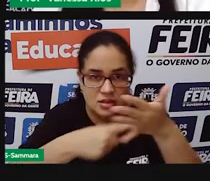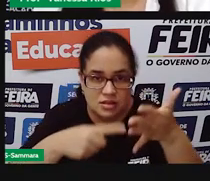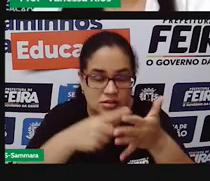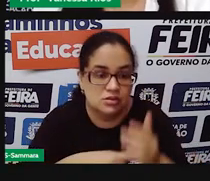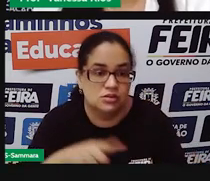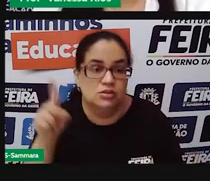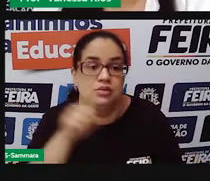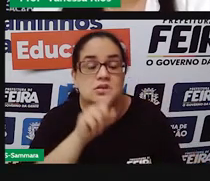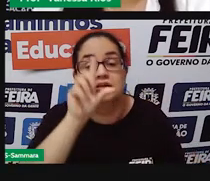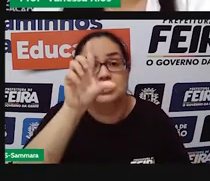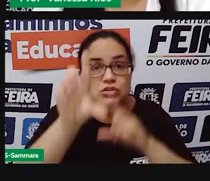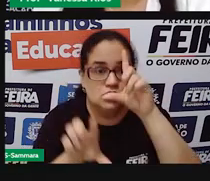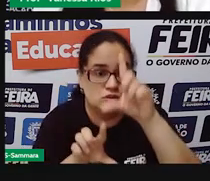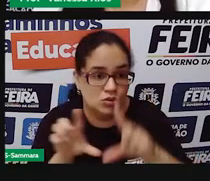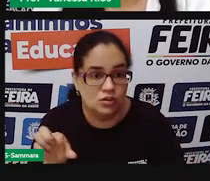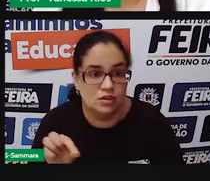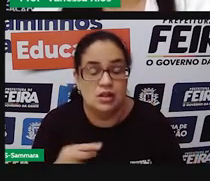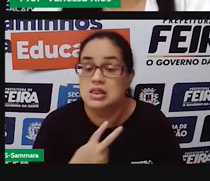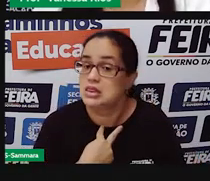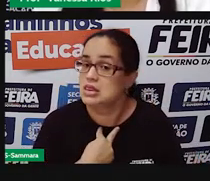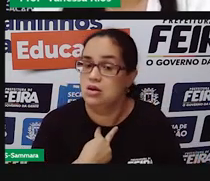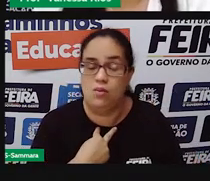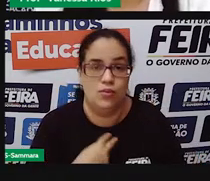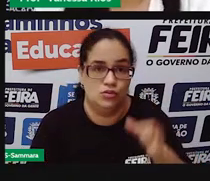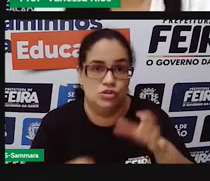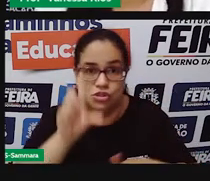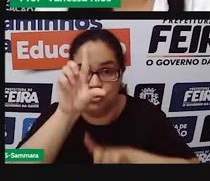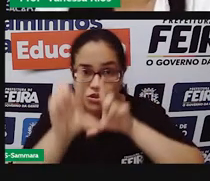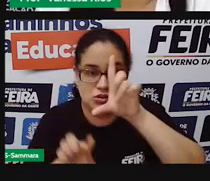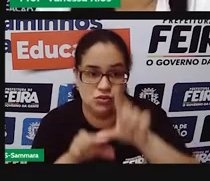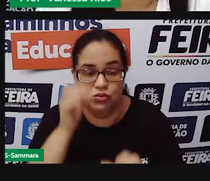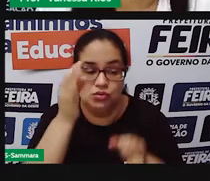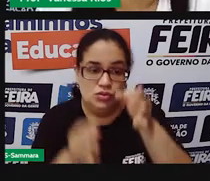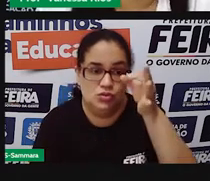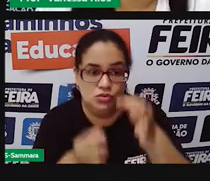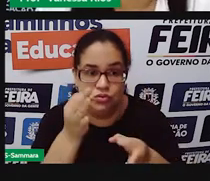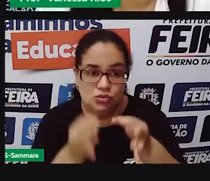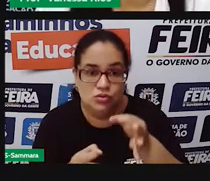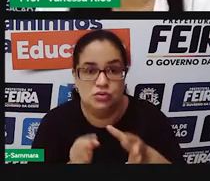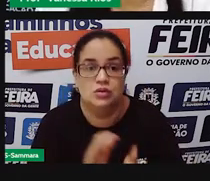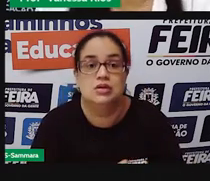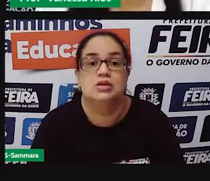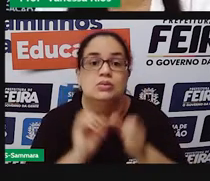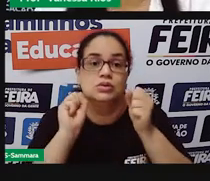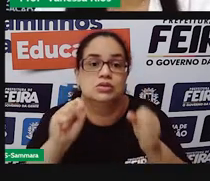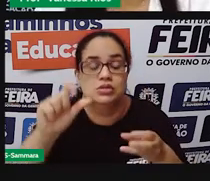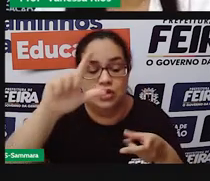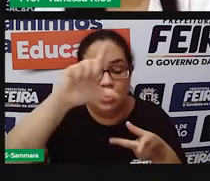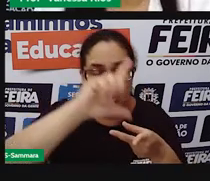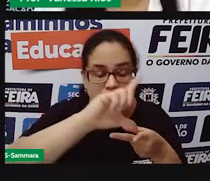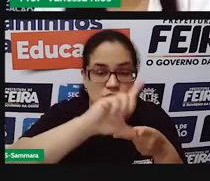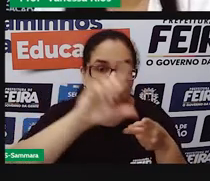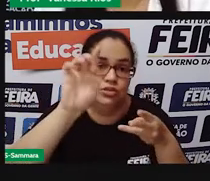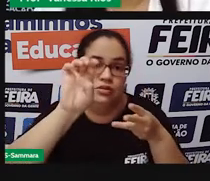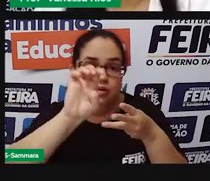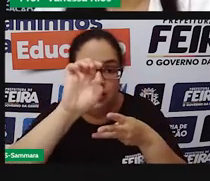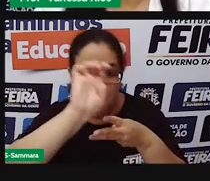né, as eleições, o voto escolhe aí os integrantes do poder legislativo e também do poder